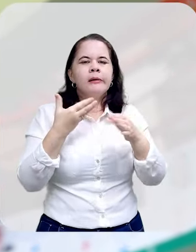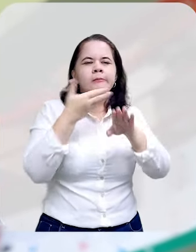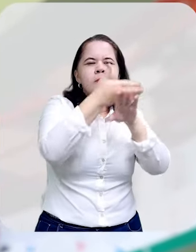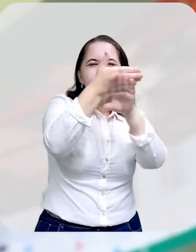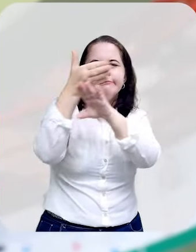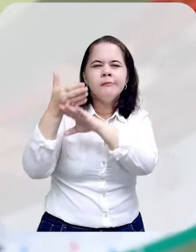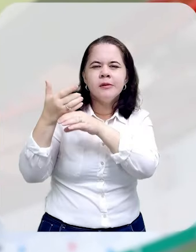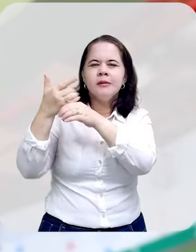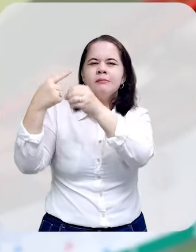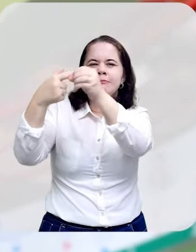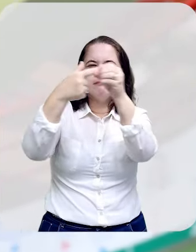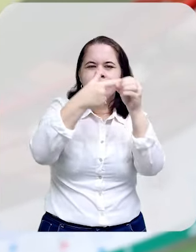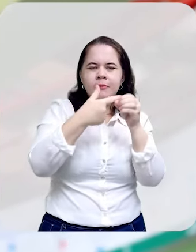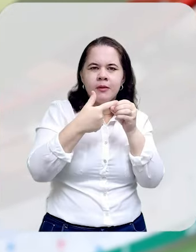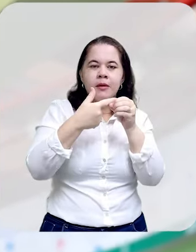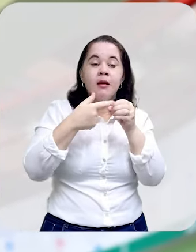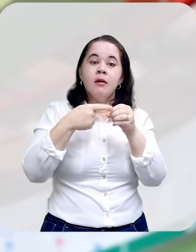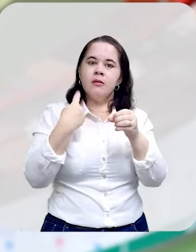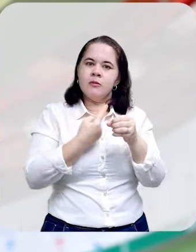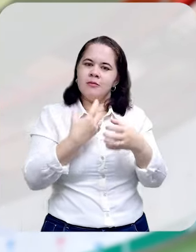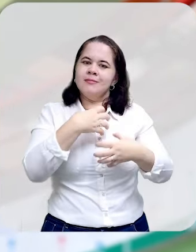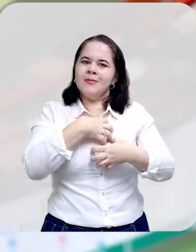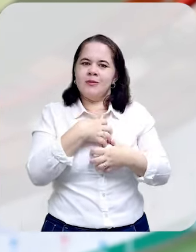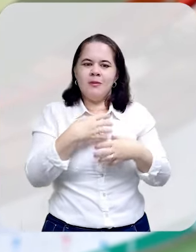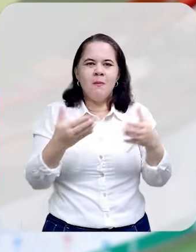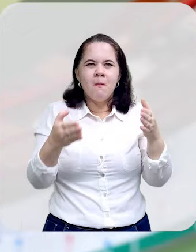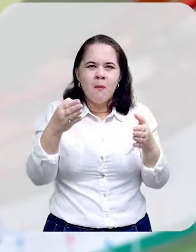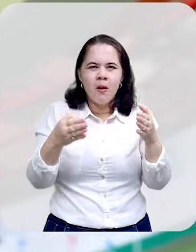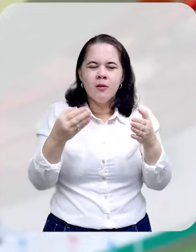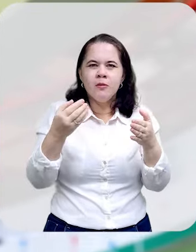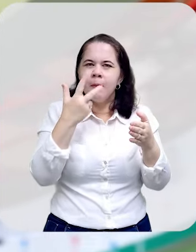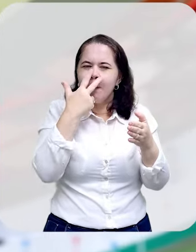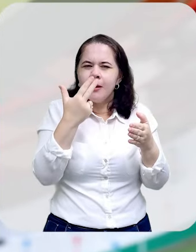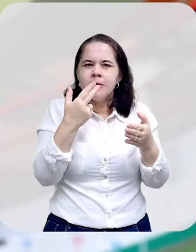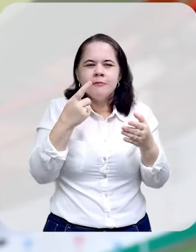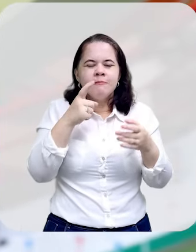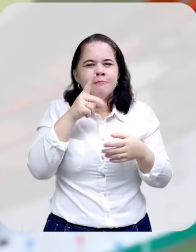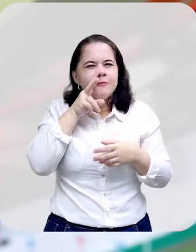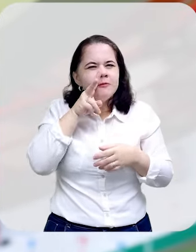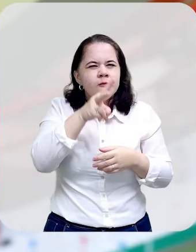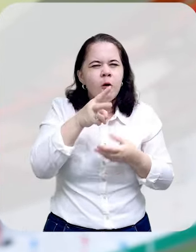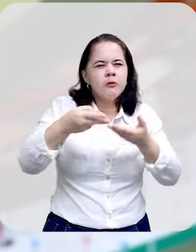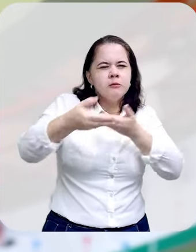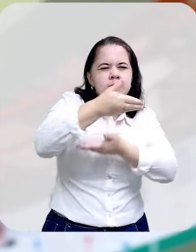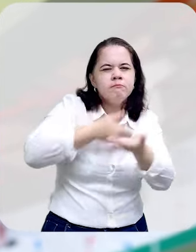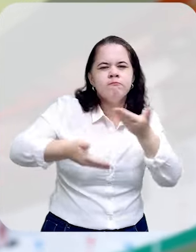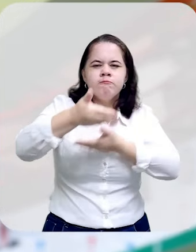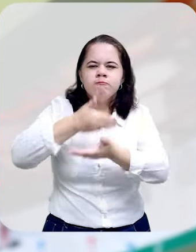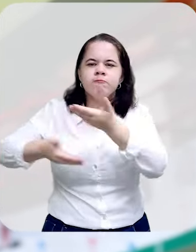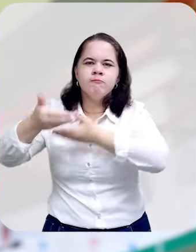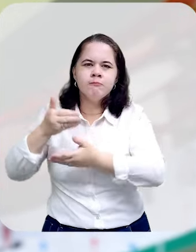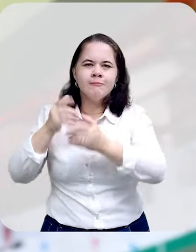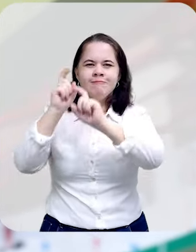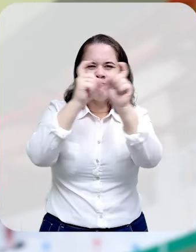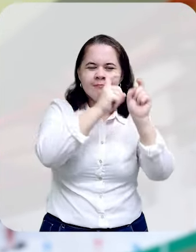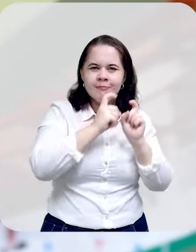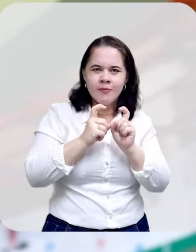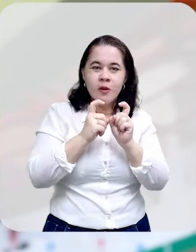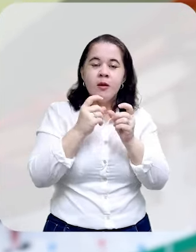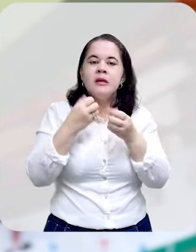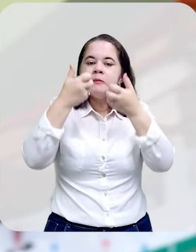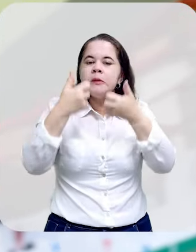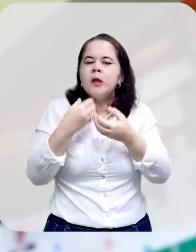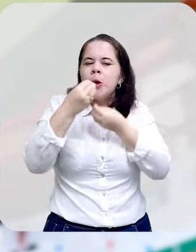nos territórios. Então a gente acaba considerando esse momento como uma intensa troca dessa